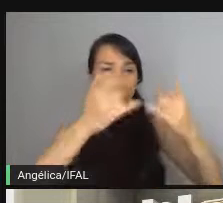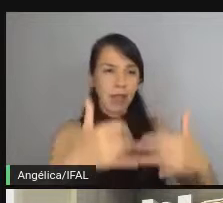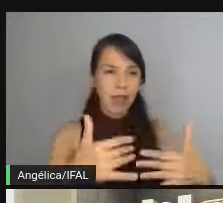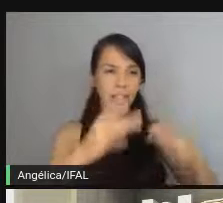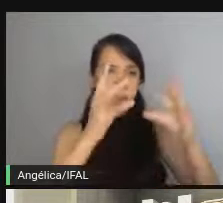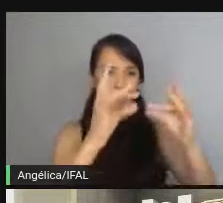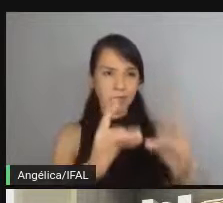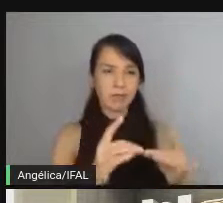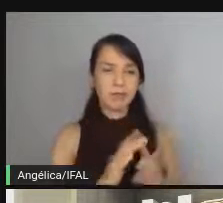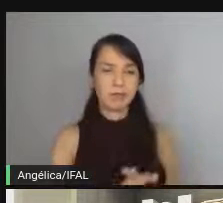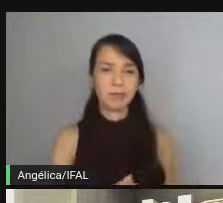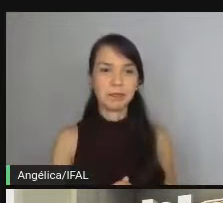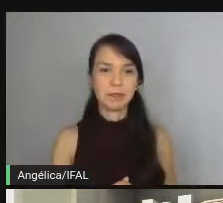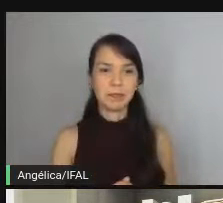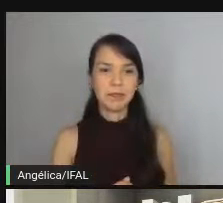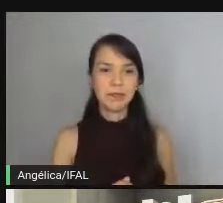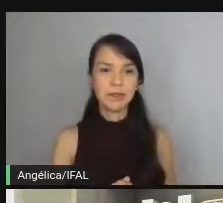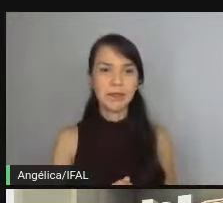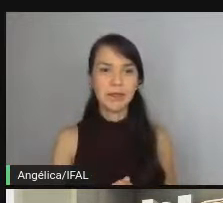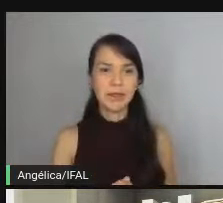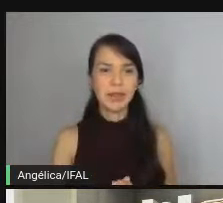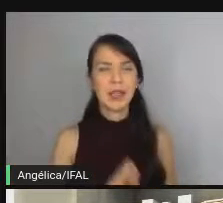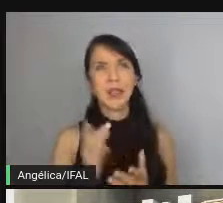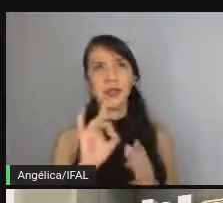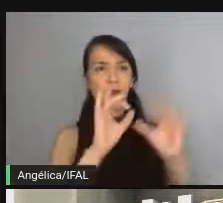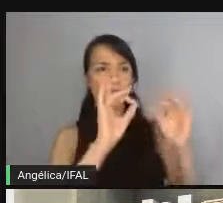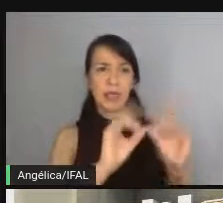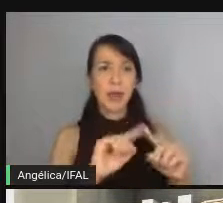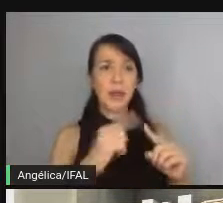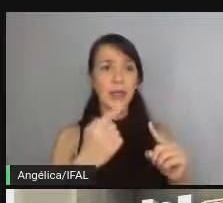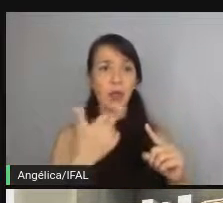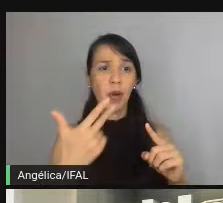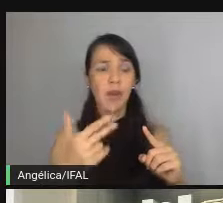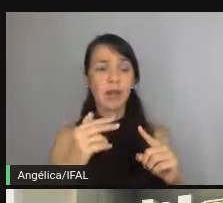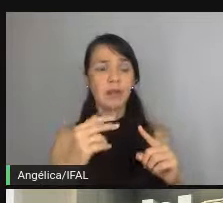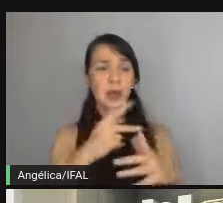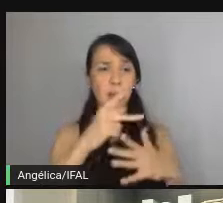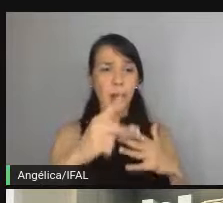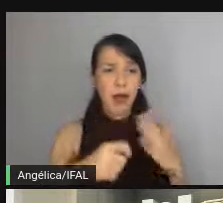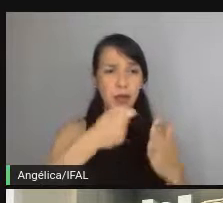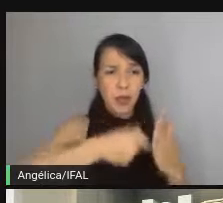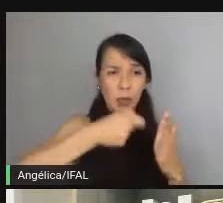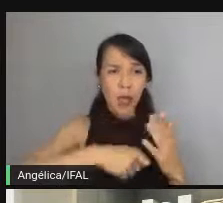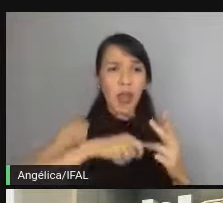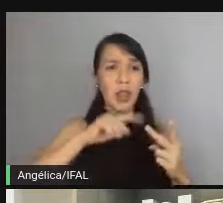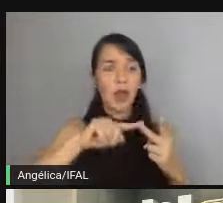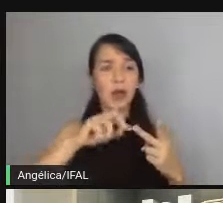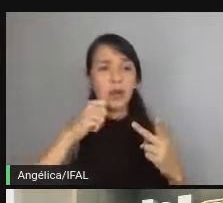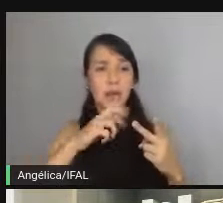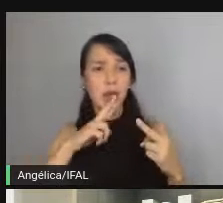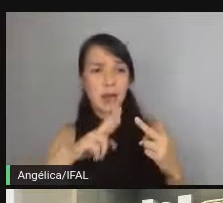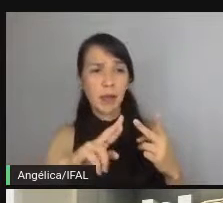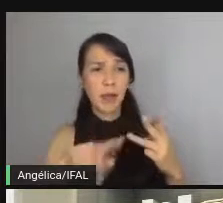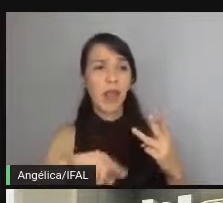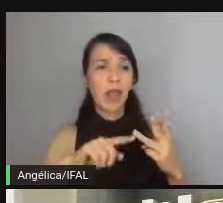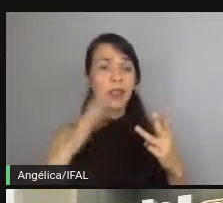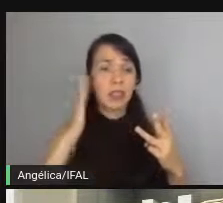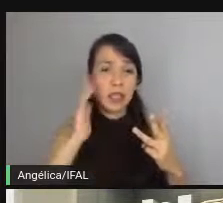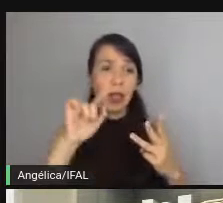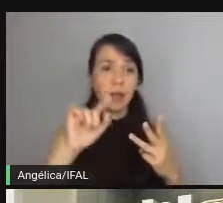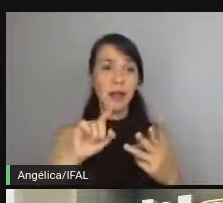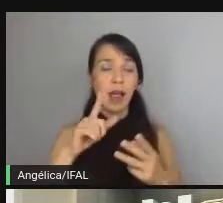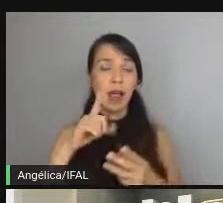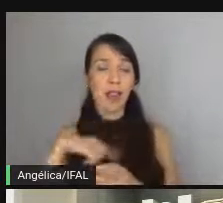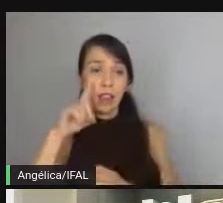descritor da API. Não só o descritor, mas quais são os parâmetros obrigatórios, como é que ele tem que responder. A gente já sabe que nada de falha